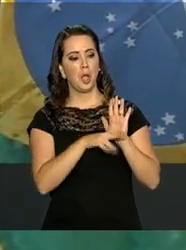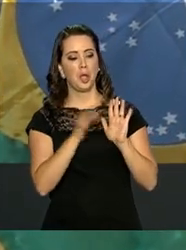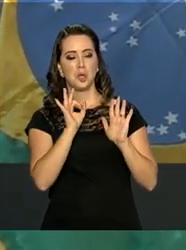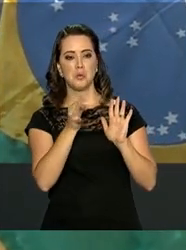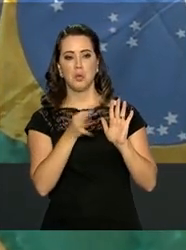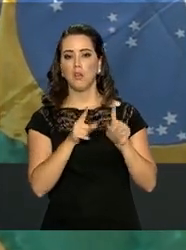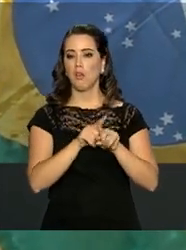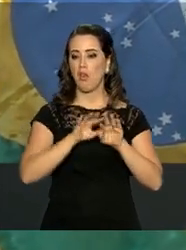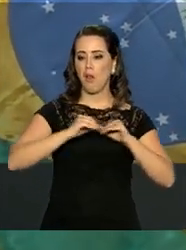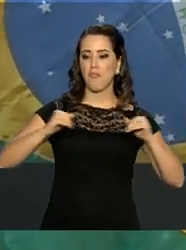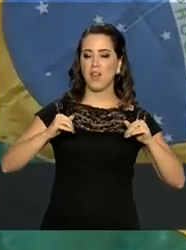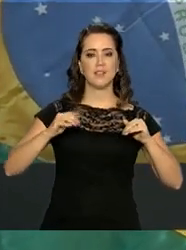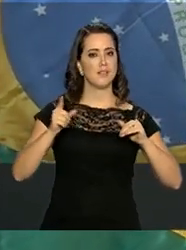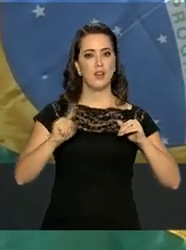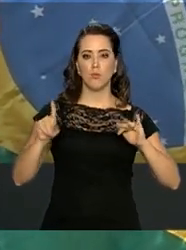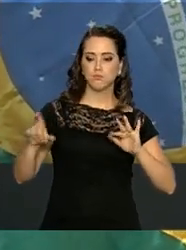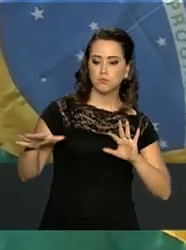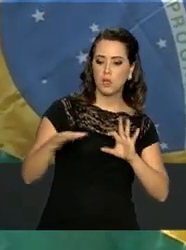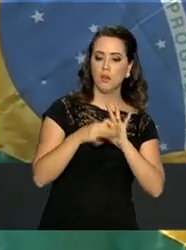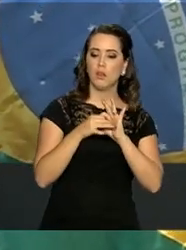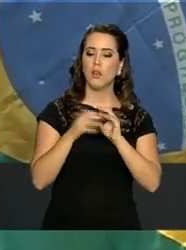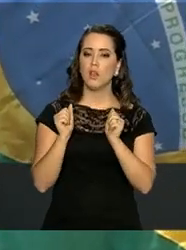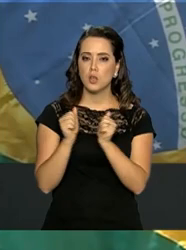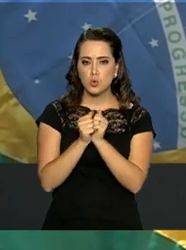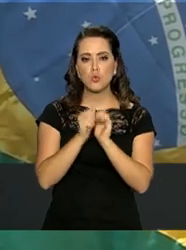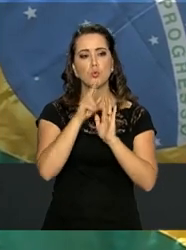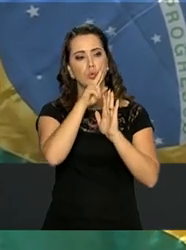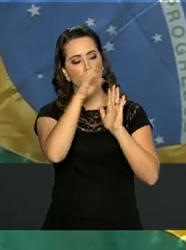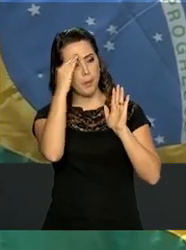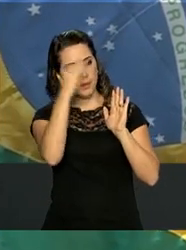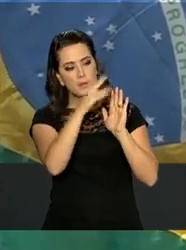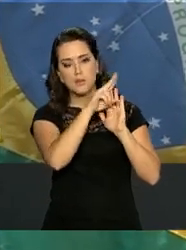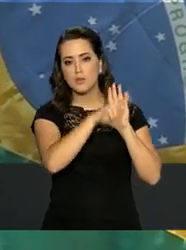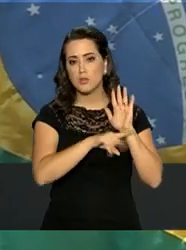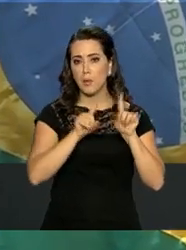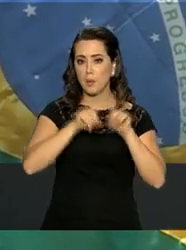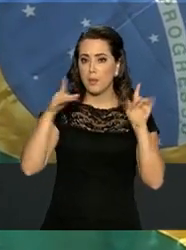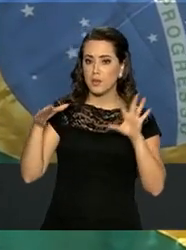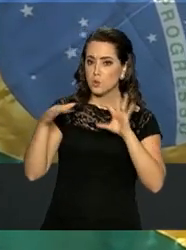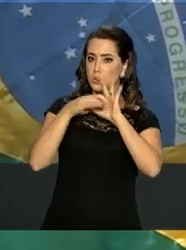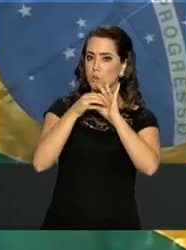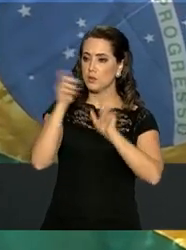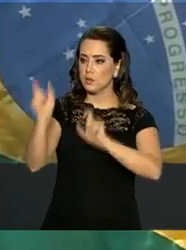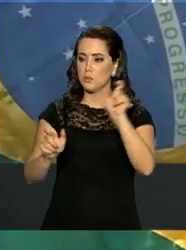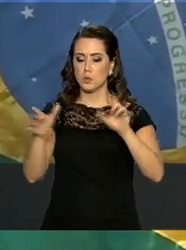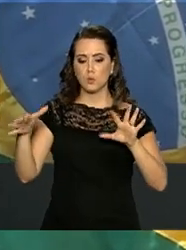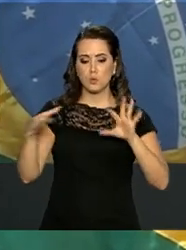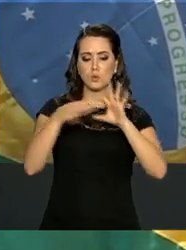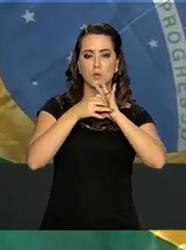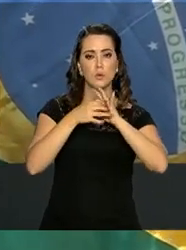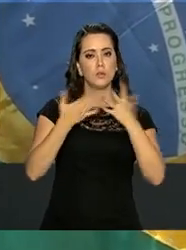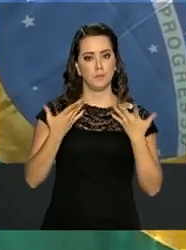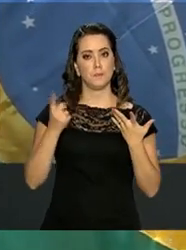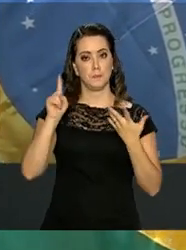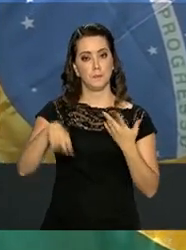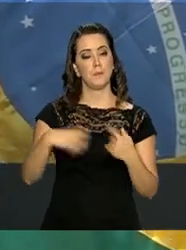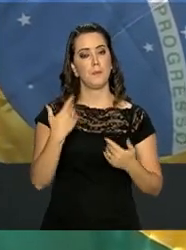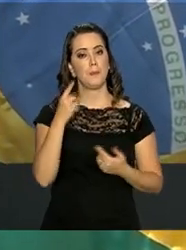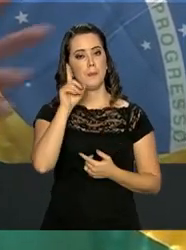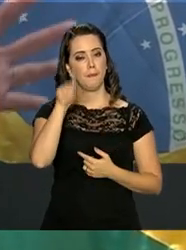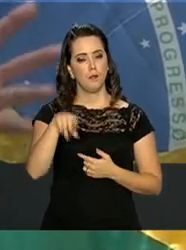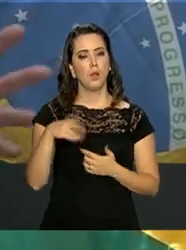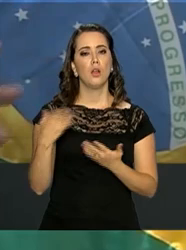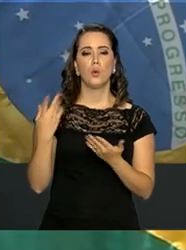afasta. Ao contrário, ele mantém o protocolo, mas aproxima as pessoas. E foi exatamente essa aproximação que se deu